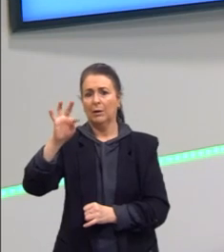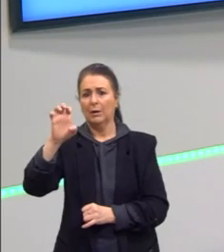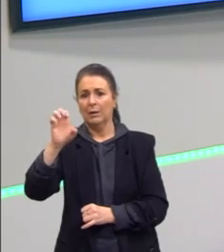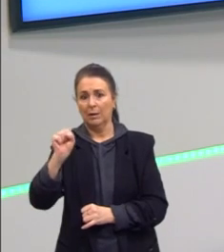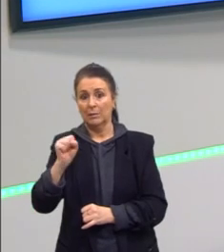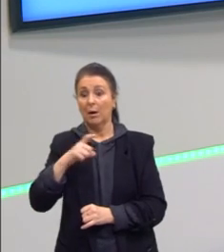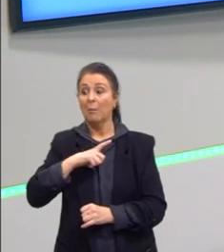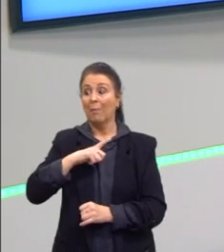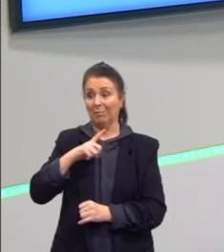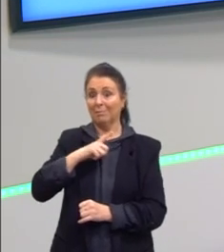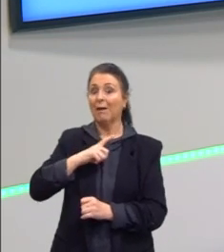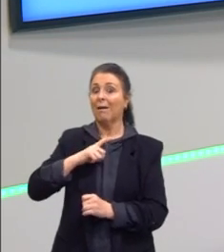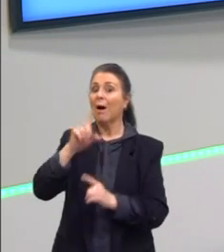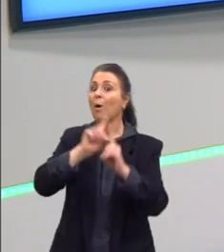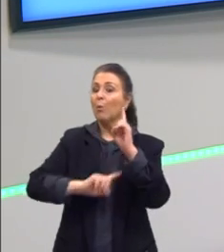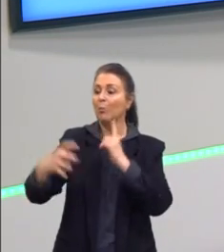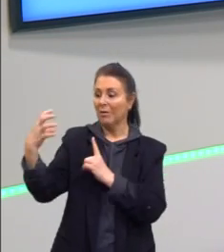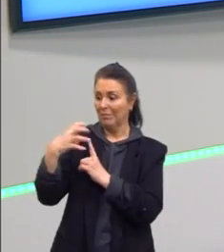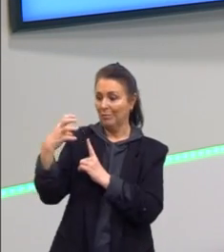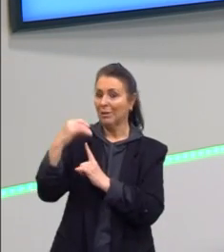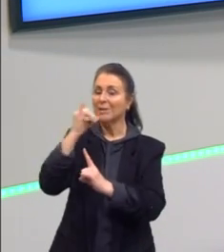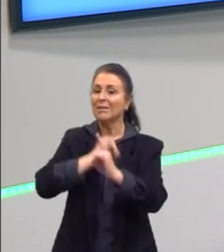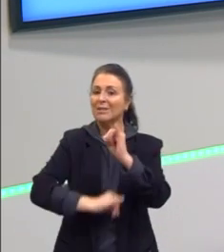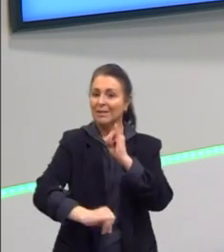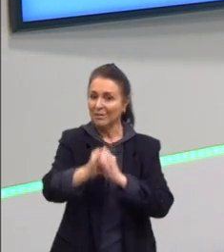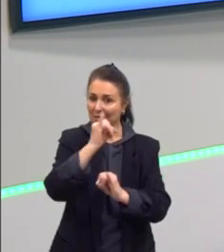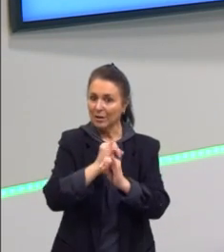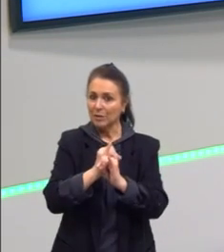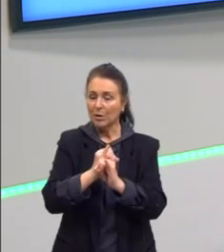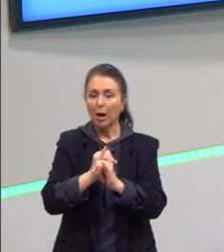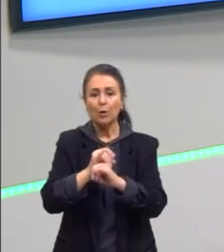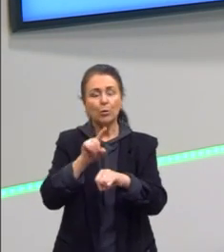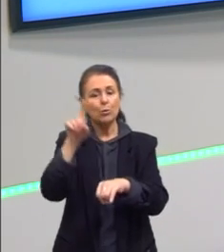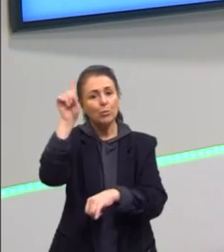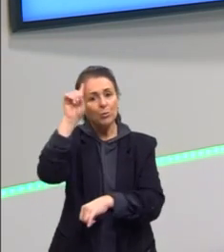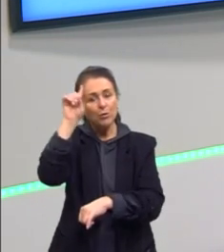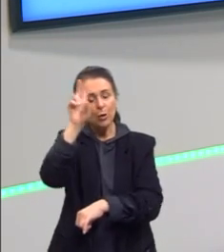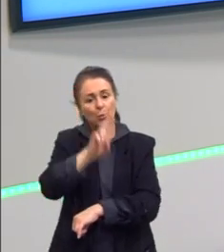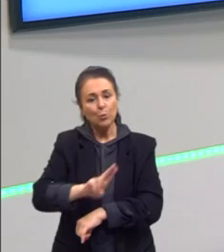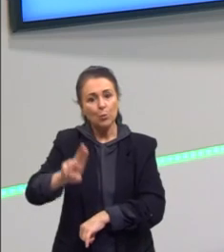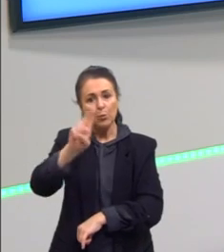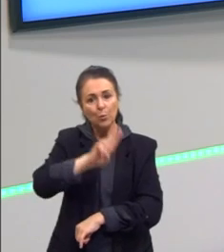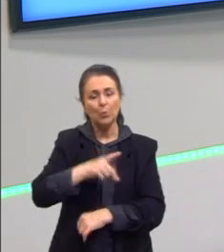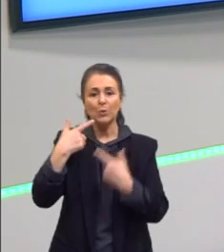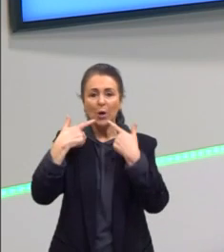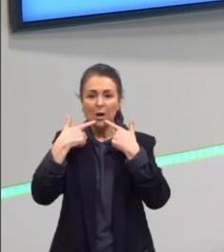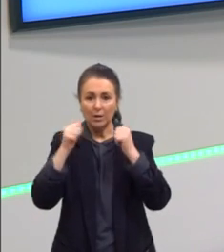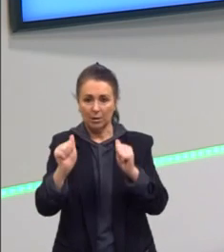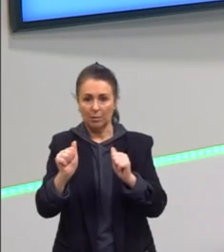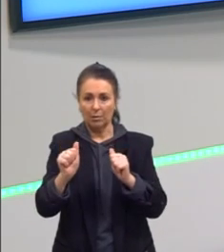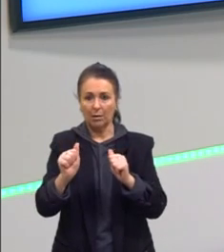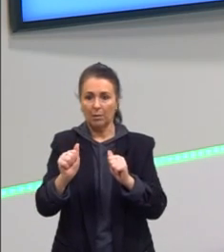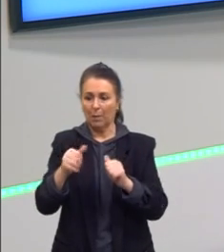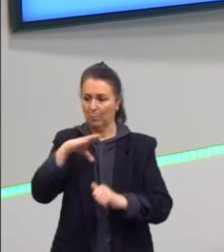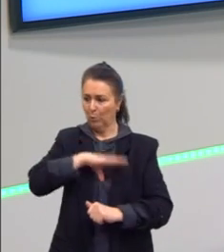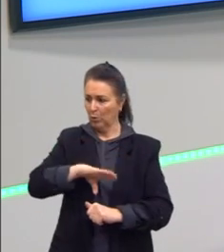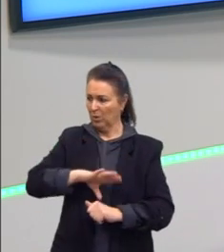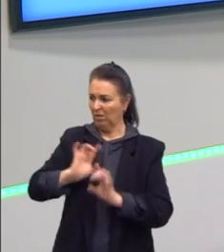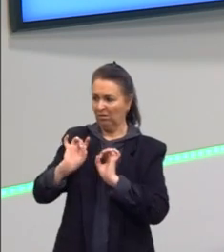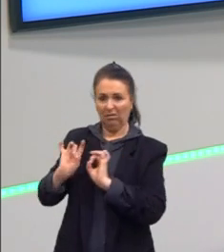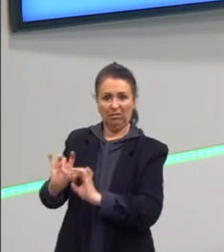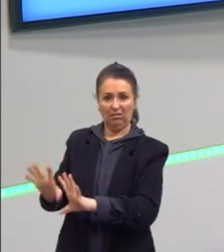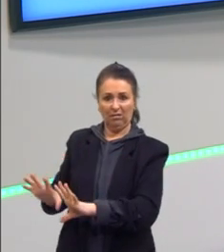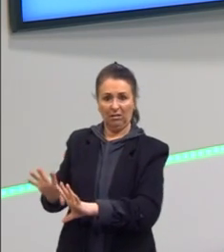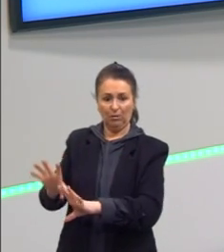influências da internet nos usos da nossa língua. Mas não quer dizer que o português vai deixar de existir enquanto língua para ser